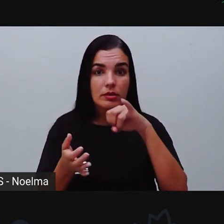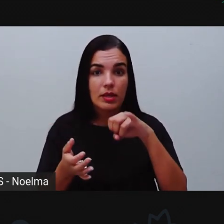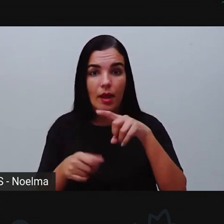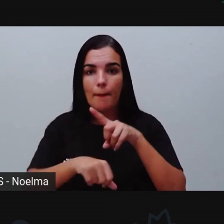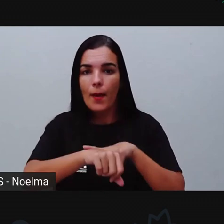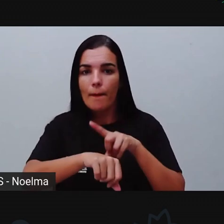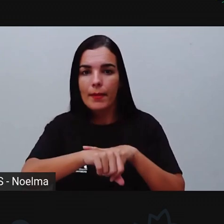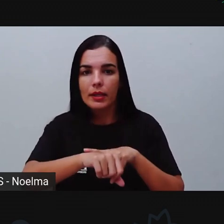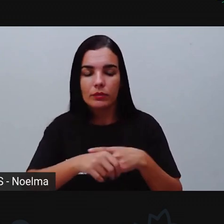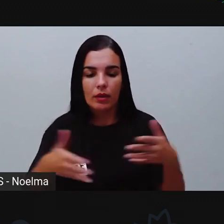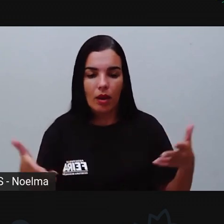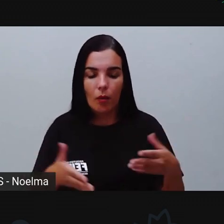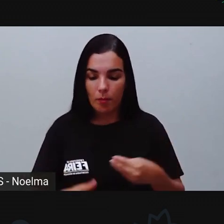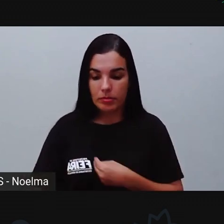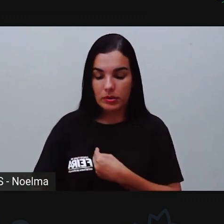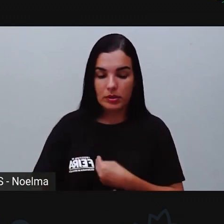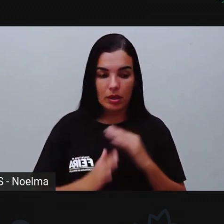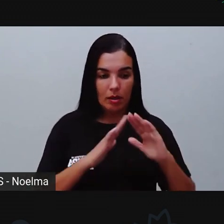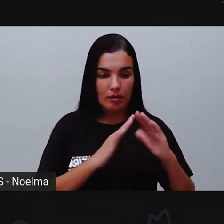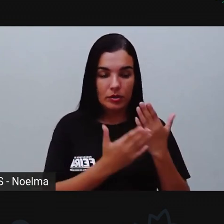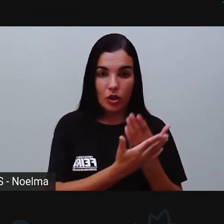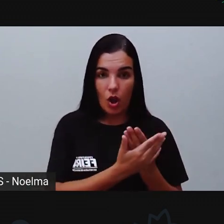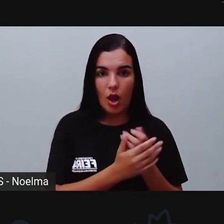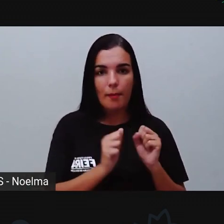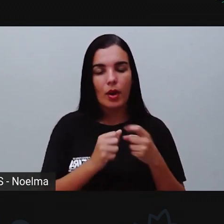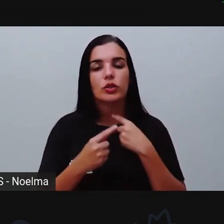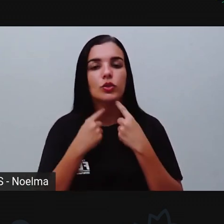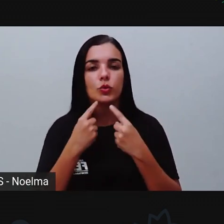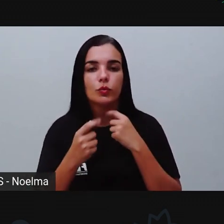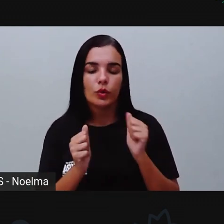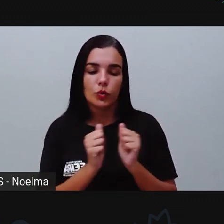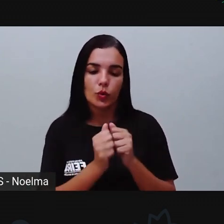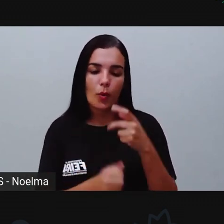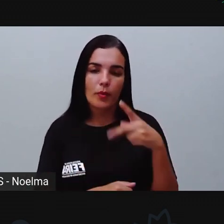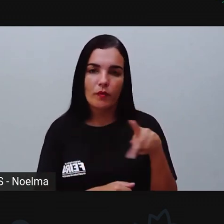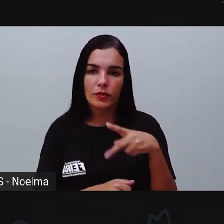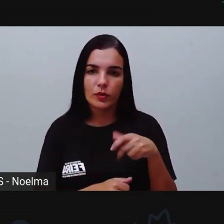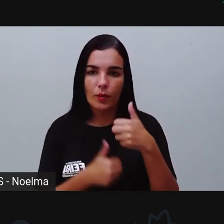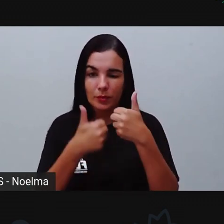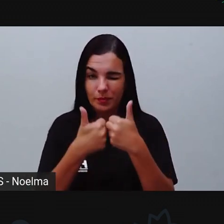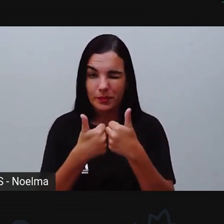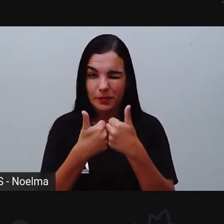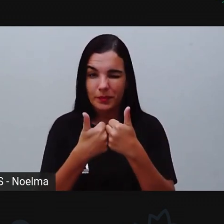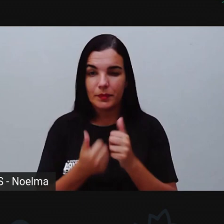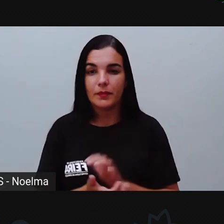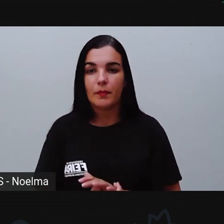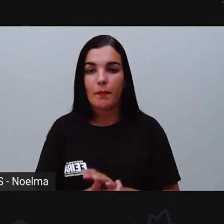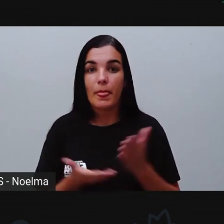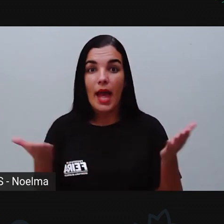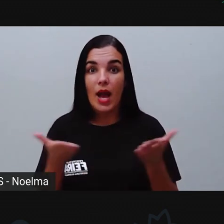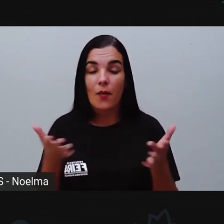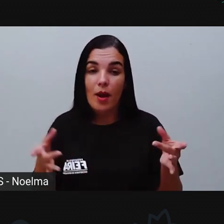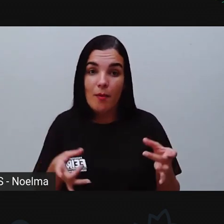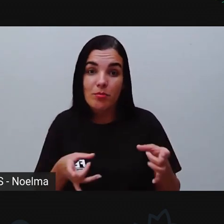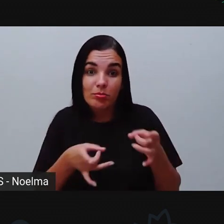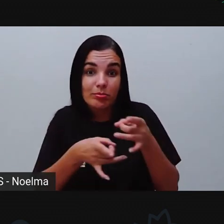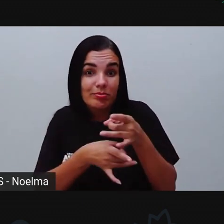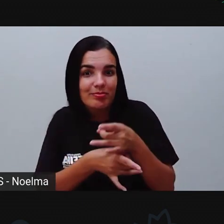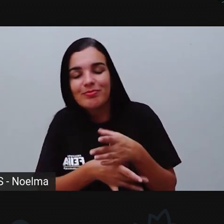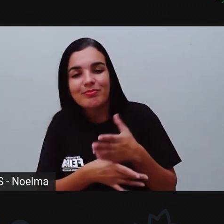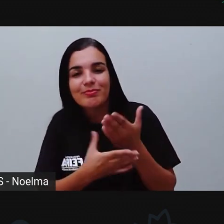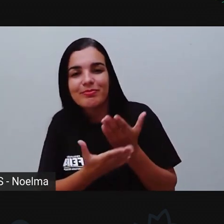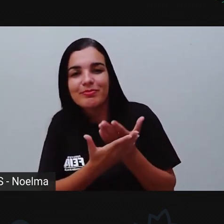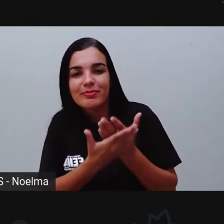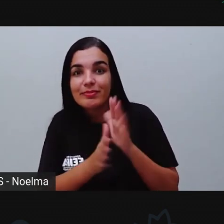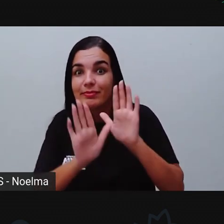presencial, vocês possam tirar essas dúvidas com os professores de vocês, certinho? Então, nós vamos ficando por aqui,